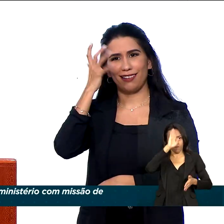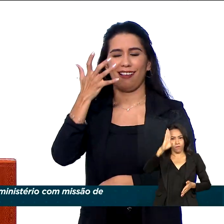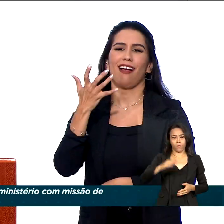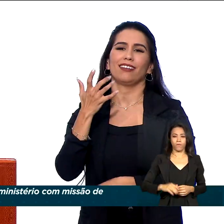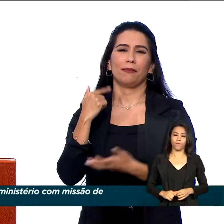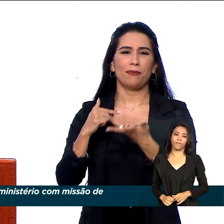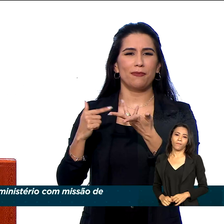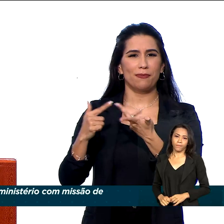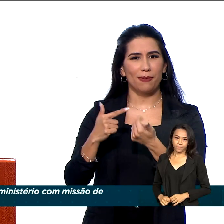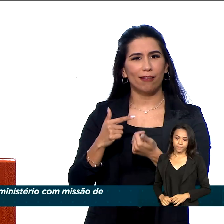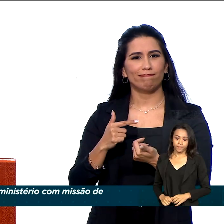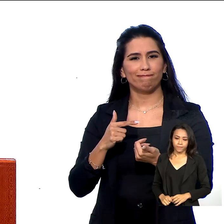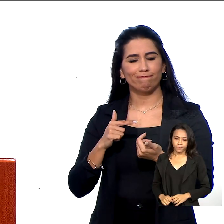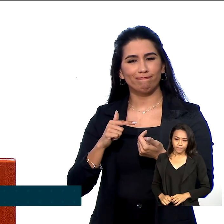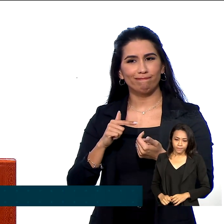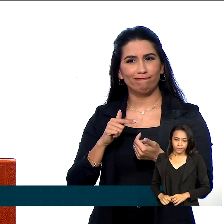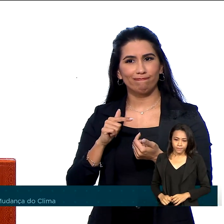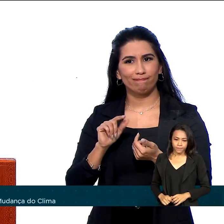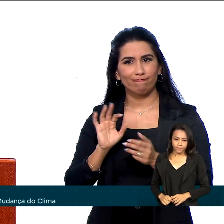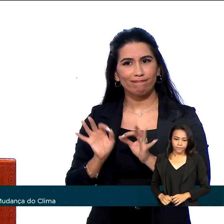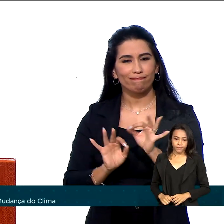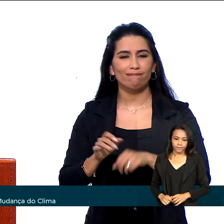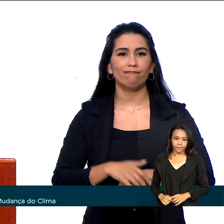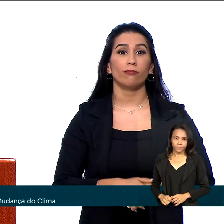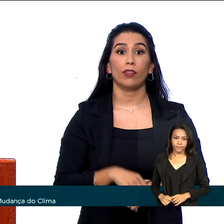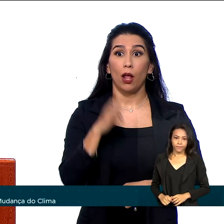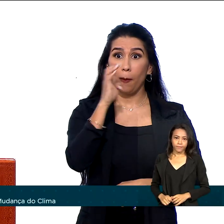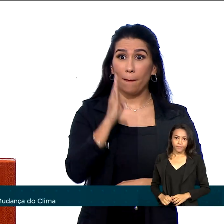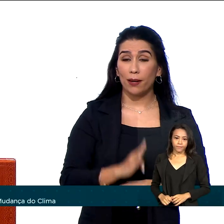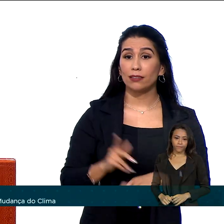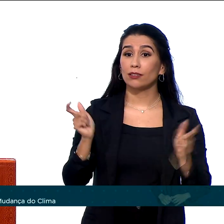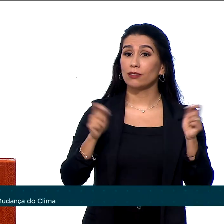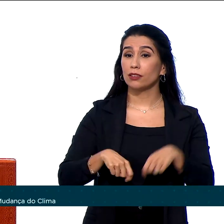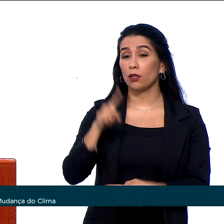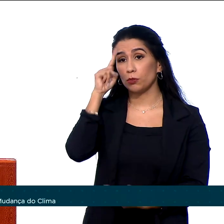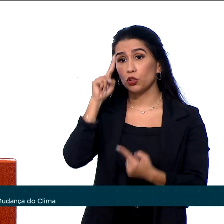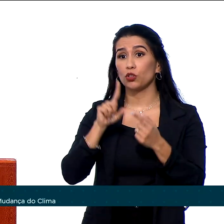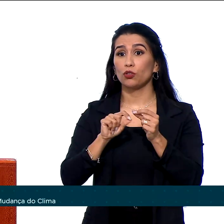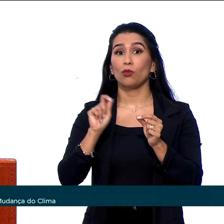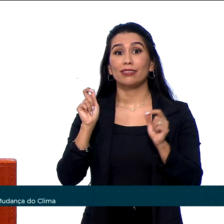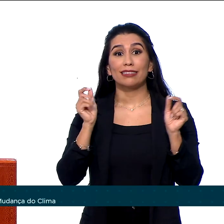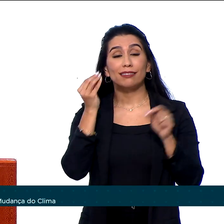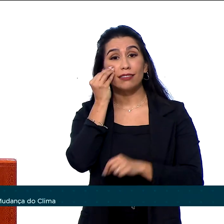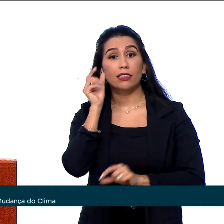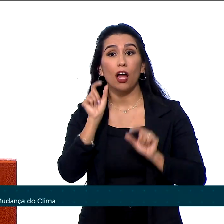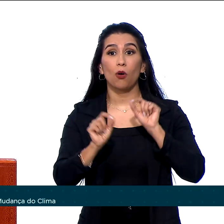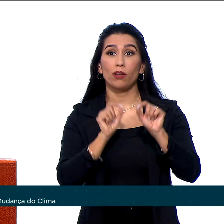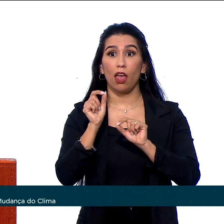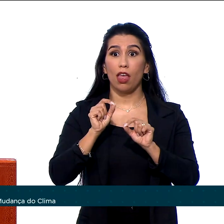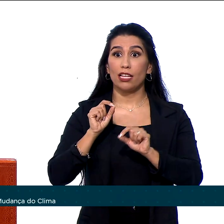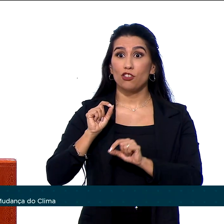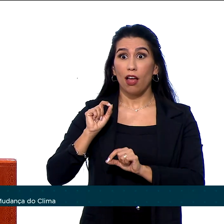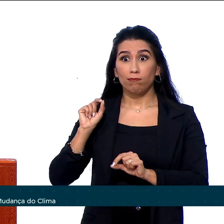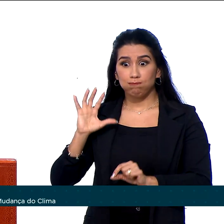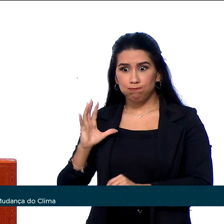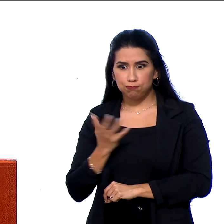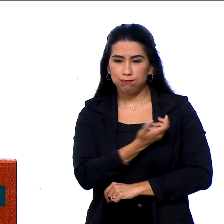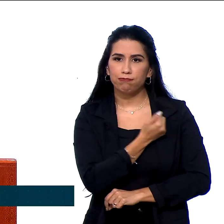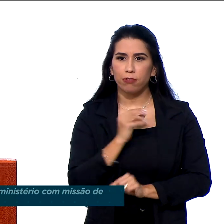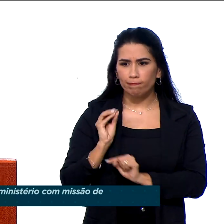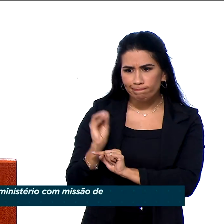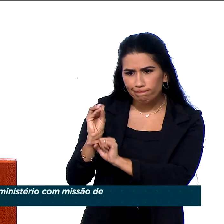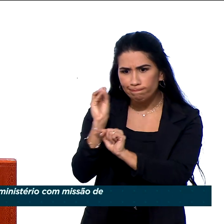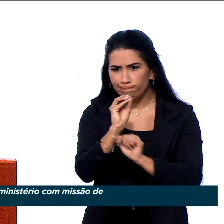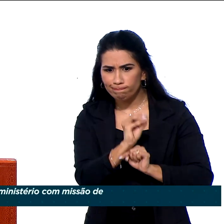O Brasil tem uma meta de recuperar 12 milhões de hectares de área degradada. Isso tem o potencial de gerar